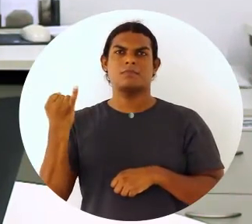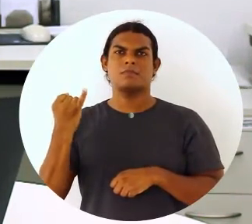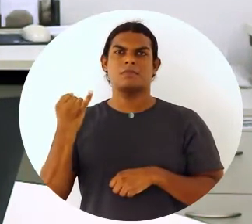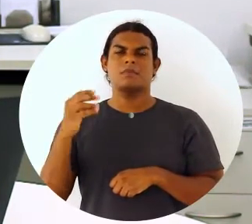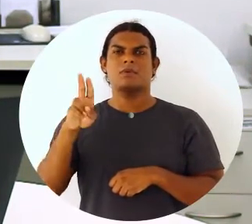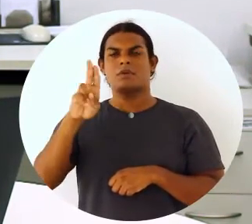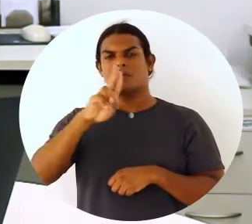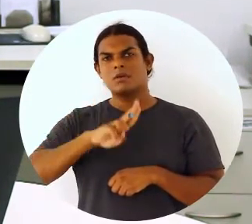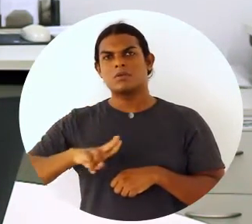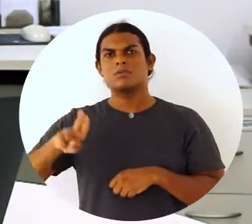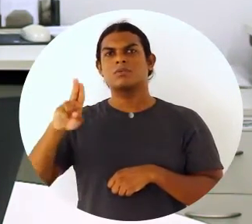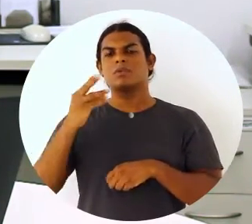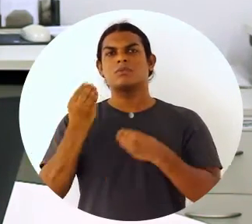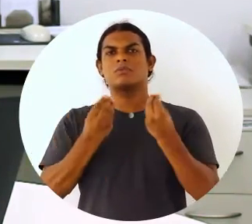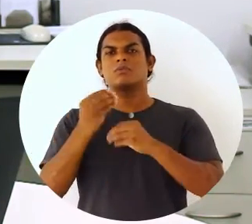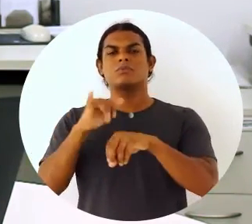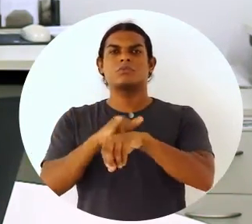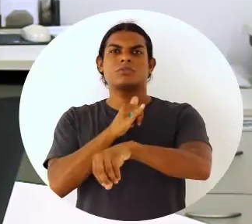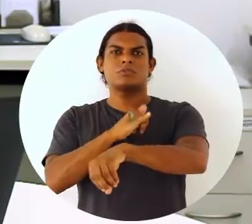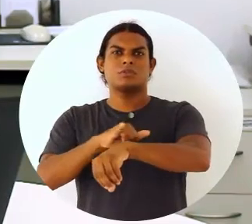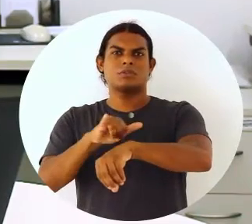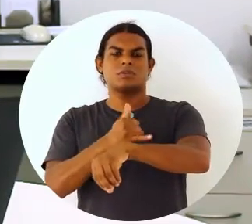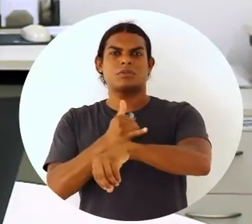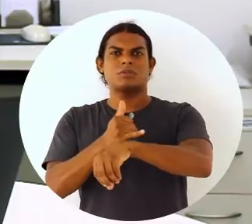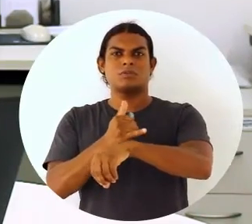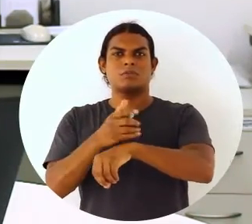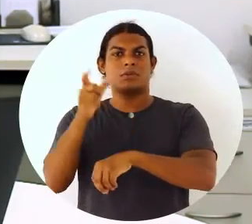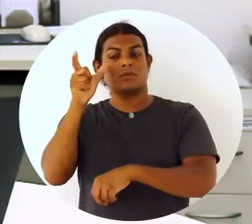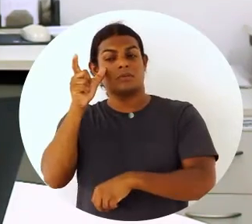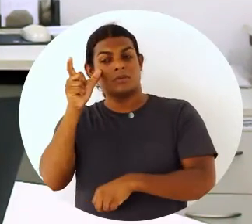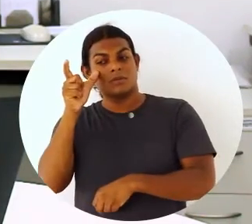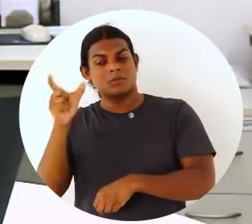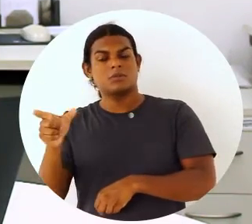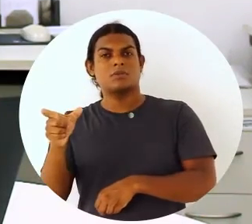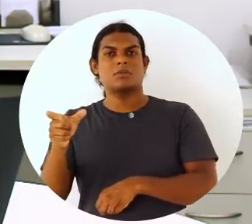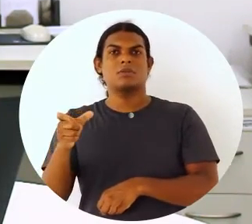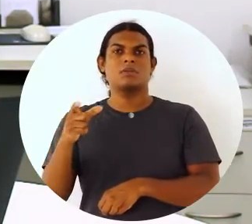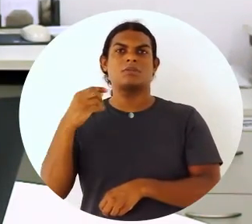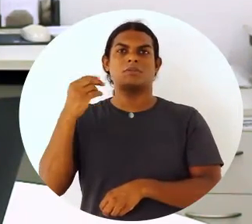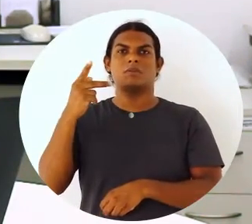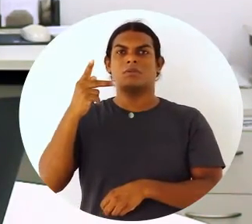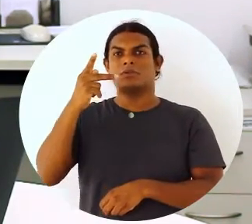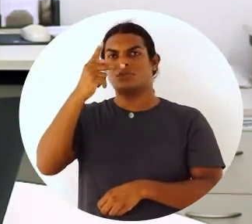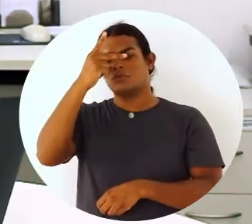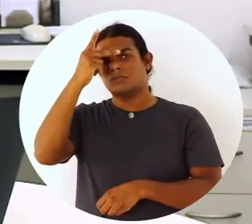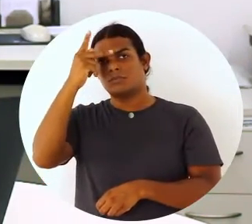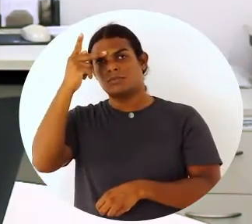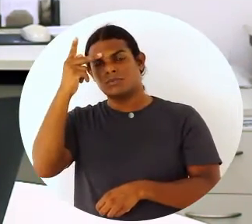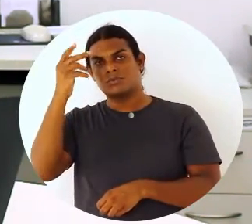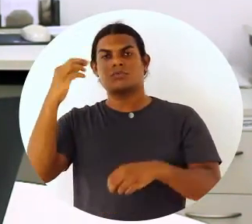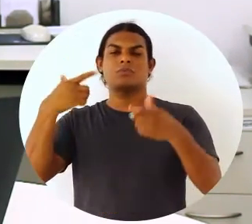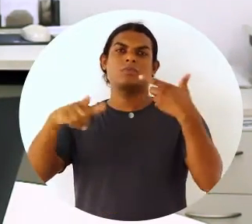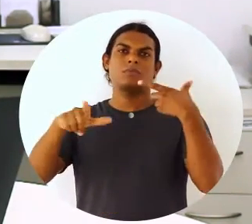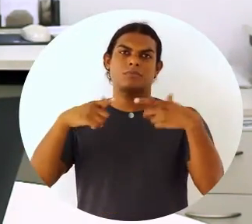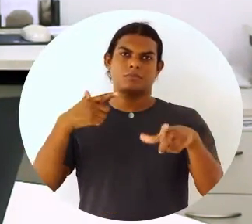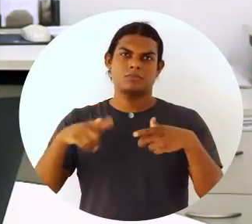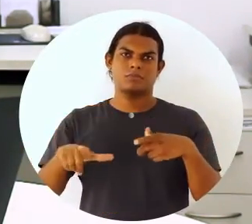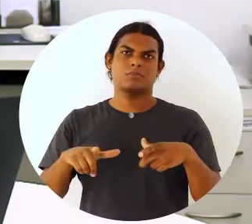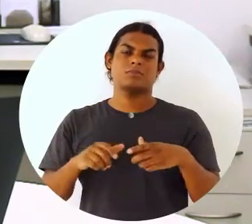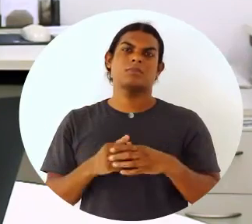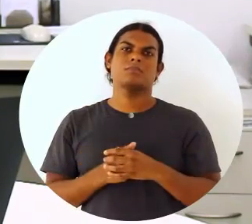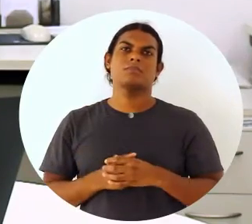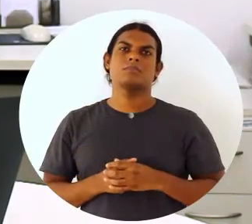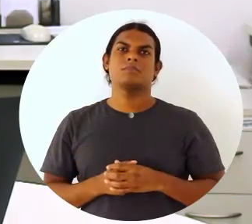usado como um grande elemento motivador para que os indivíduos pudessem se dedicar ao seu processo de trabalho. Então quem mais produzisse ganhava o bônus por produção